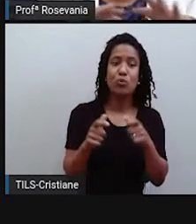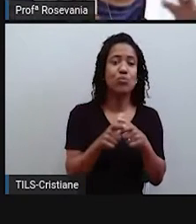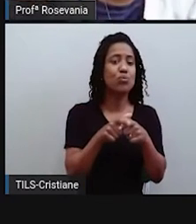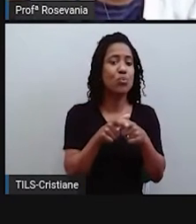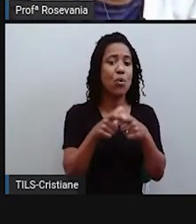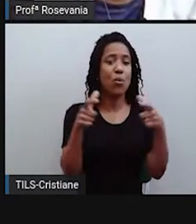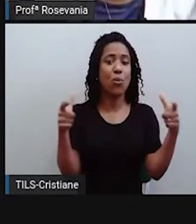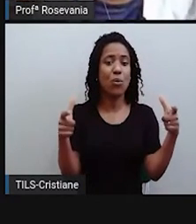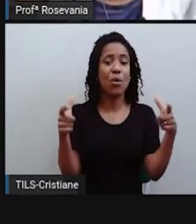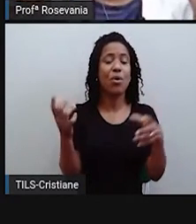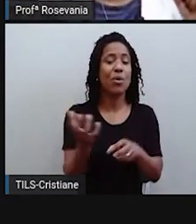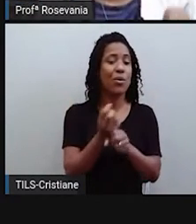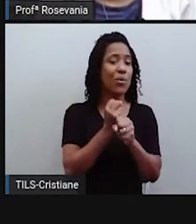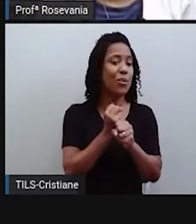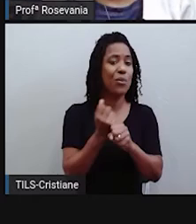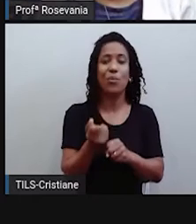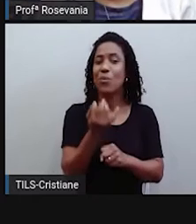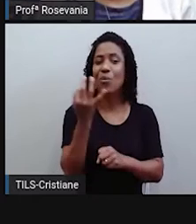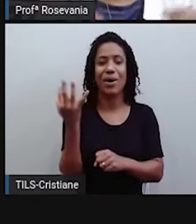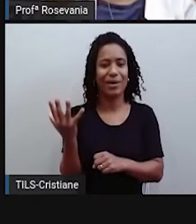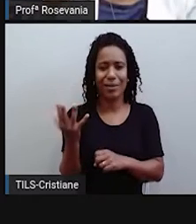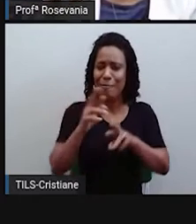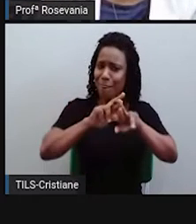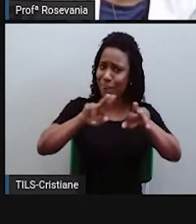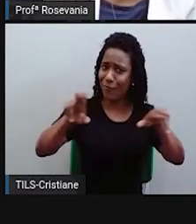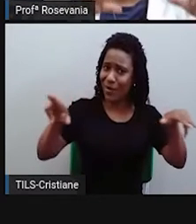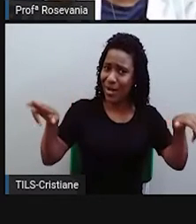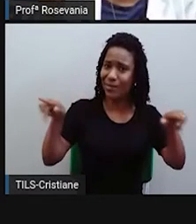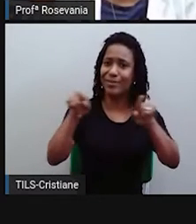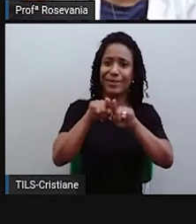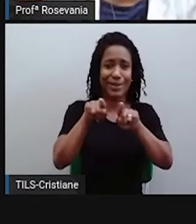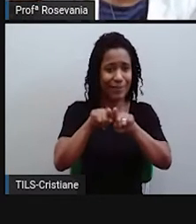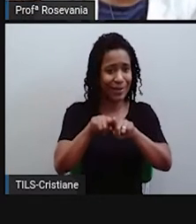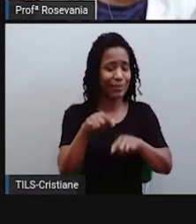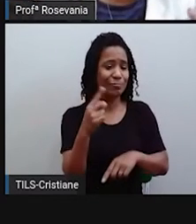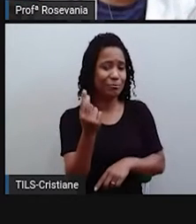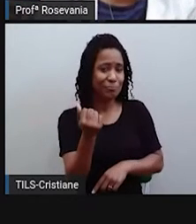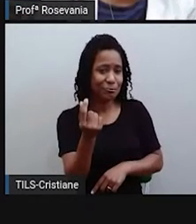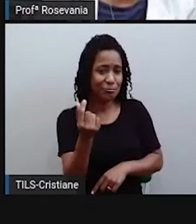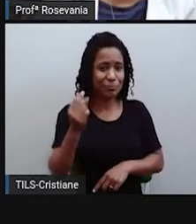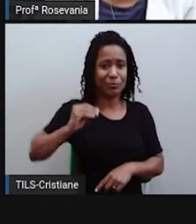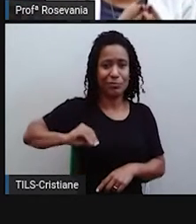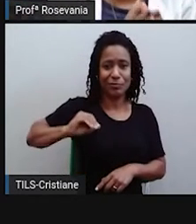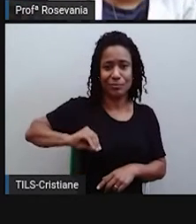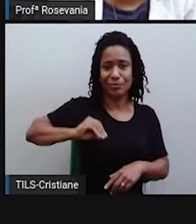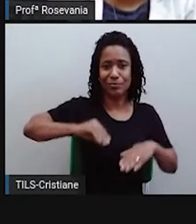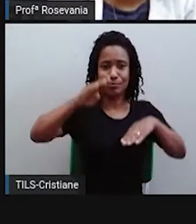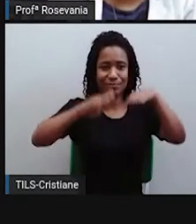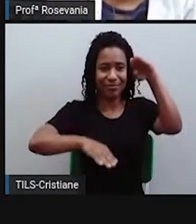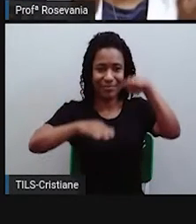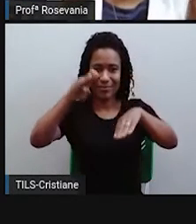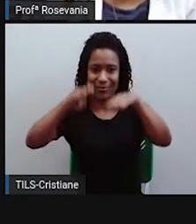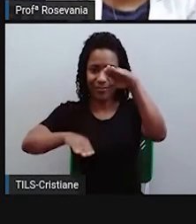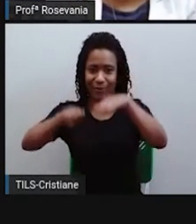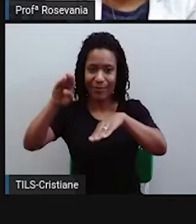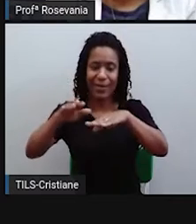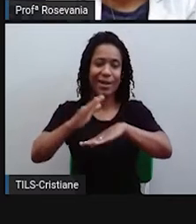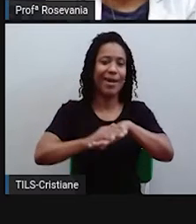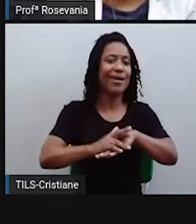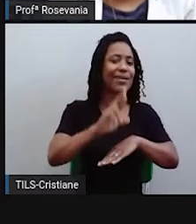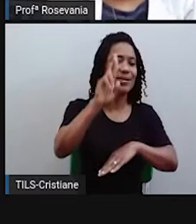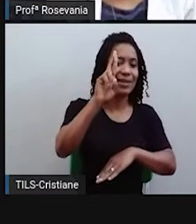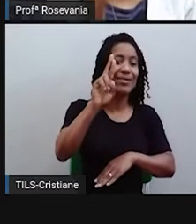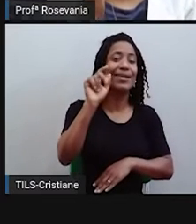série de outras coisas, como a distribuição de renda. Qual o órgão que vai dar essa característica oficial? É o